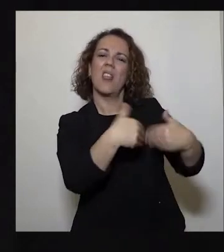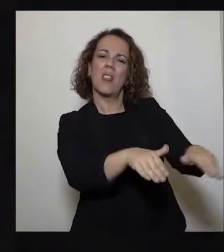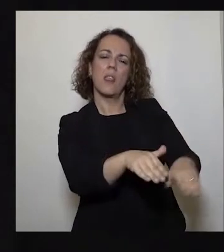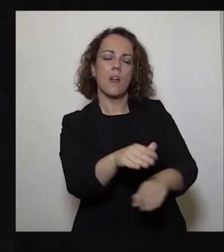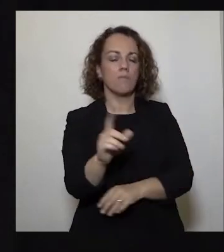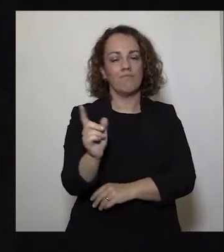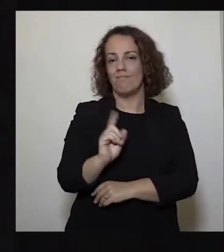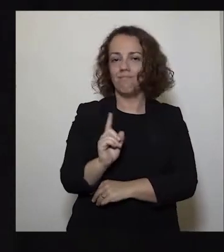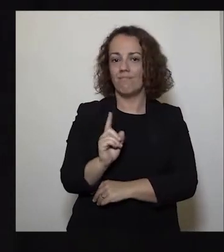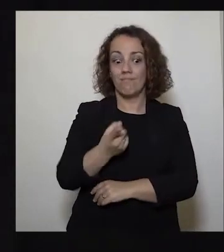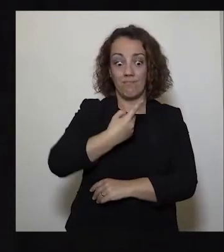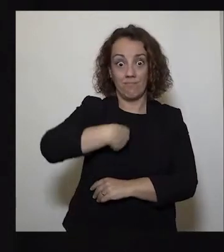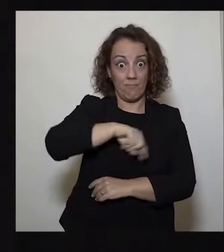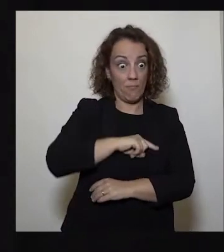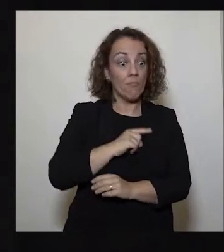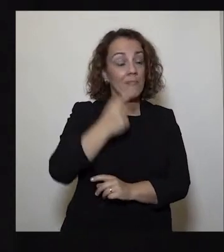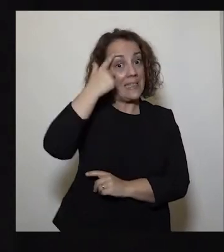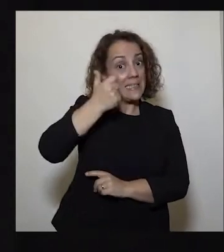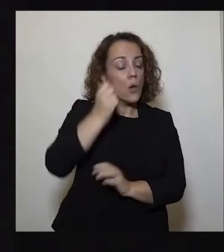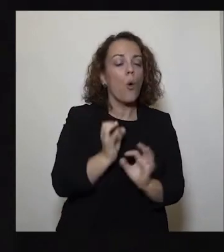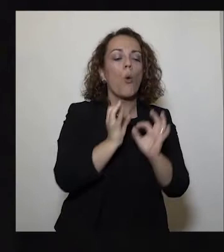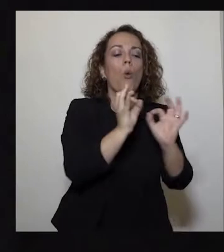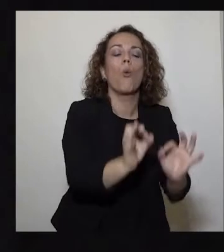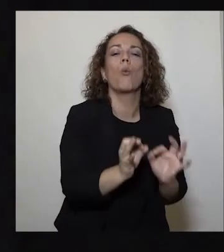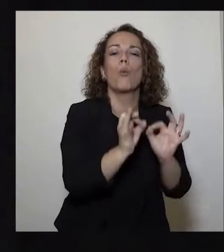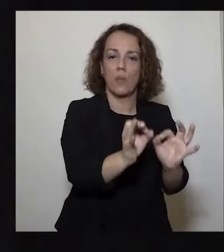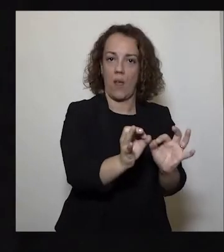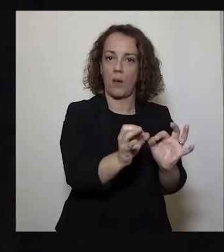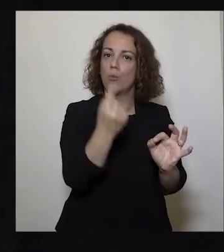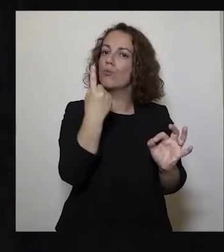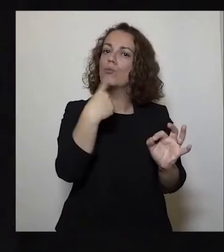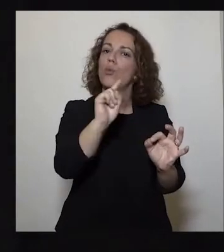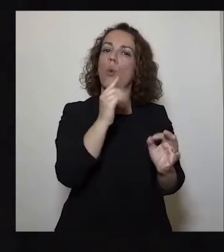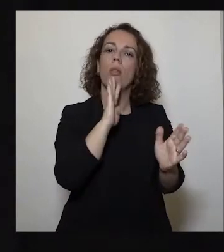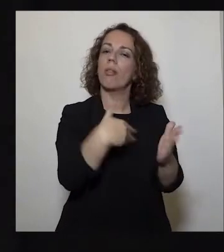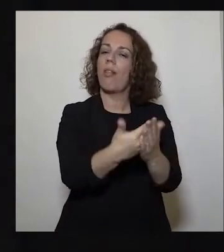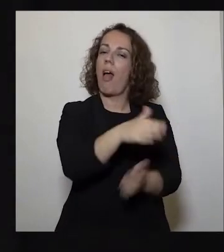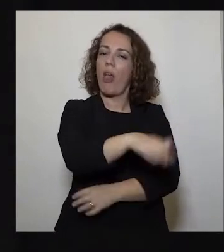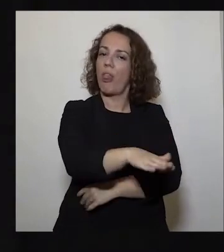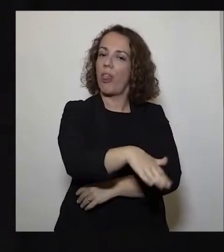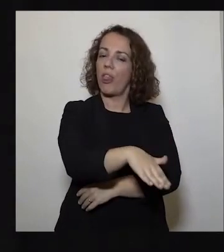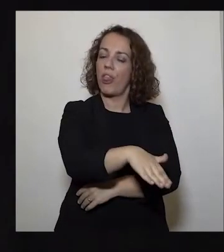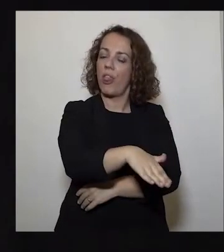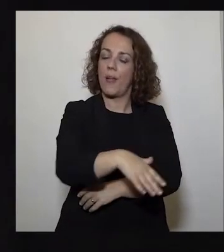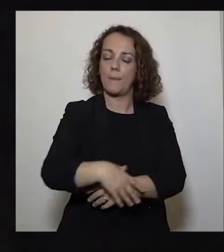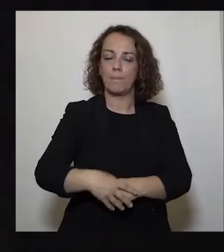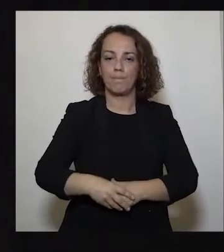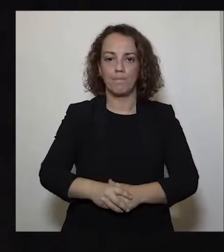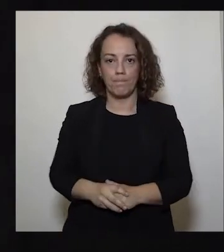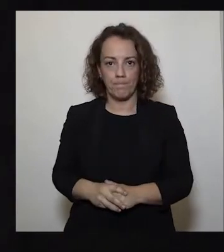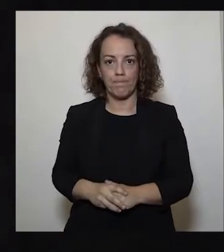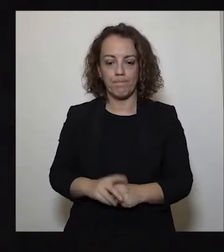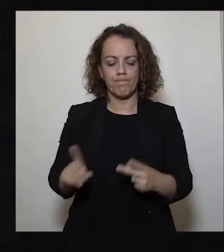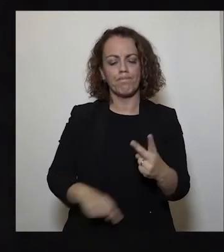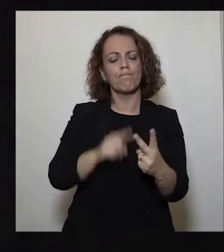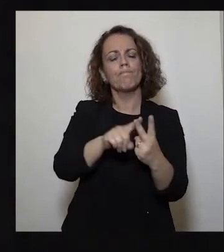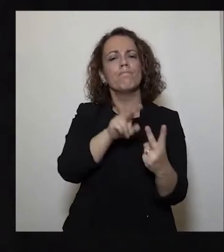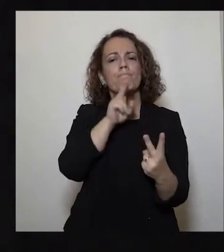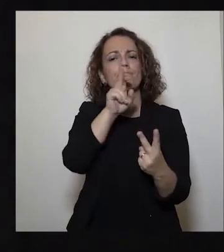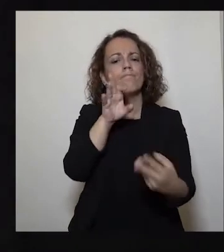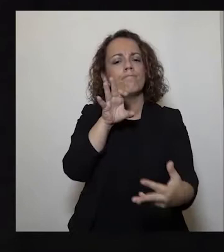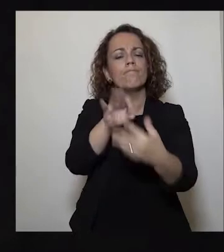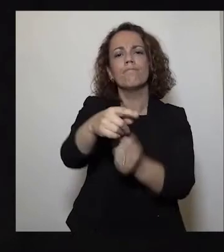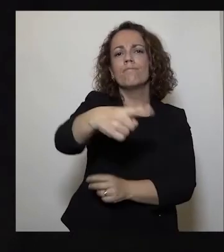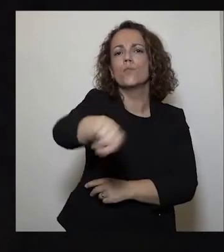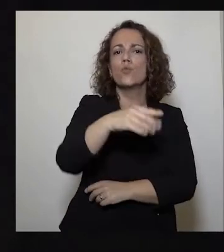Cuidar de vós é diferente de vos menorizar. Outra, para os mais jovens